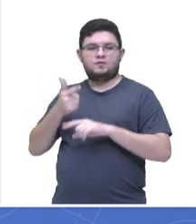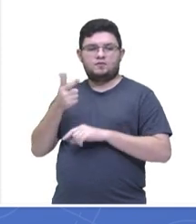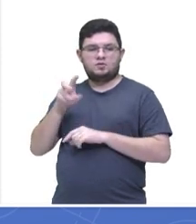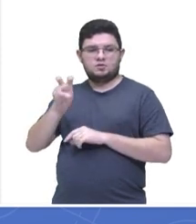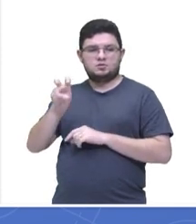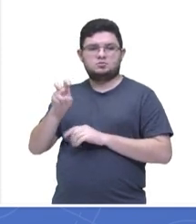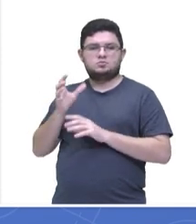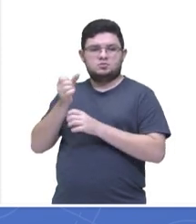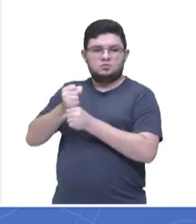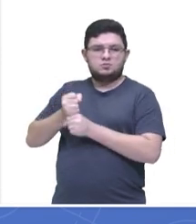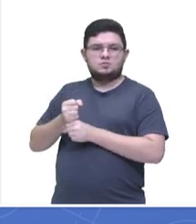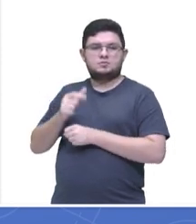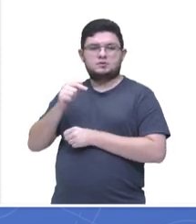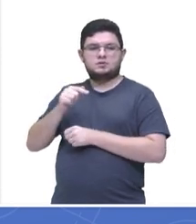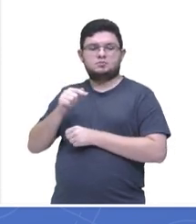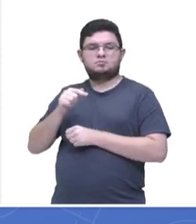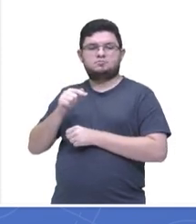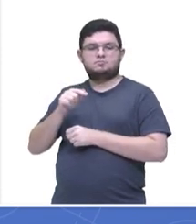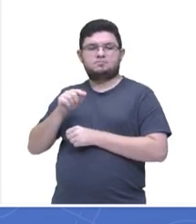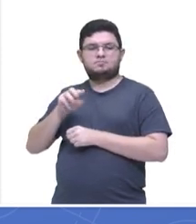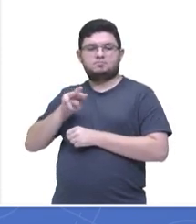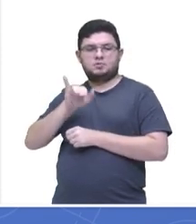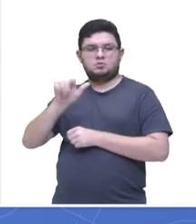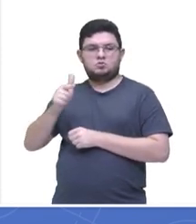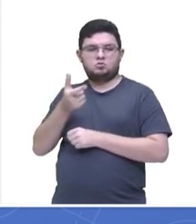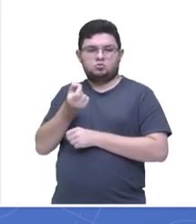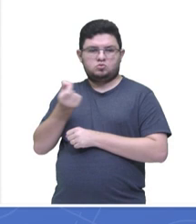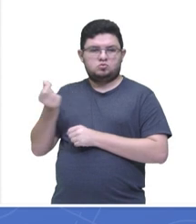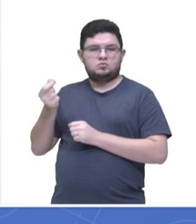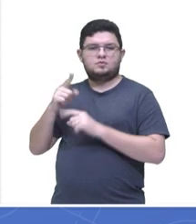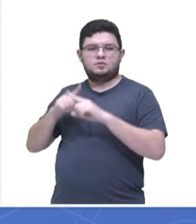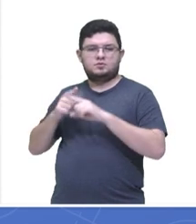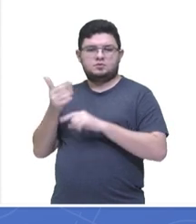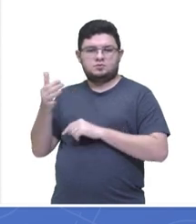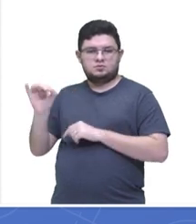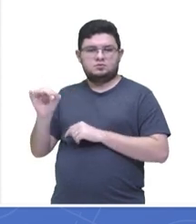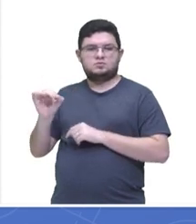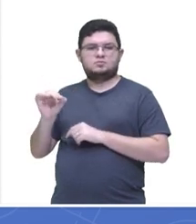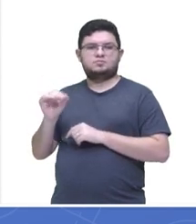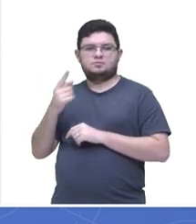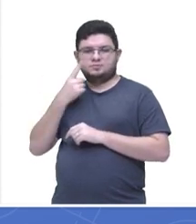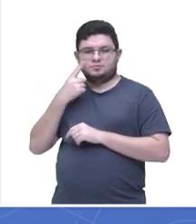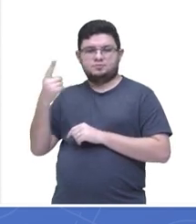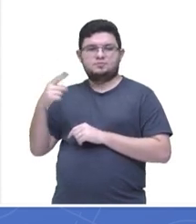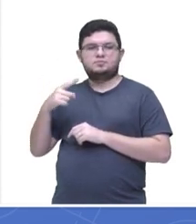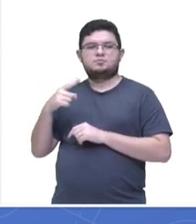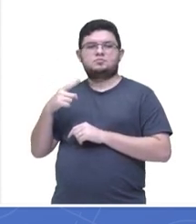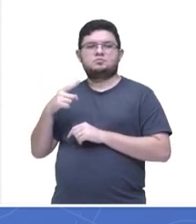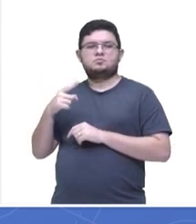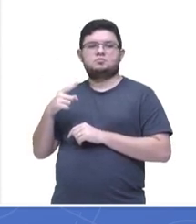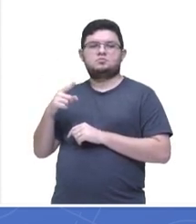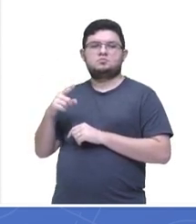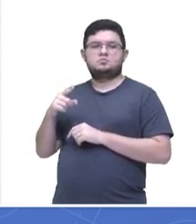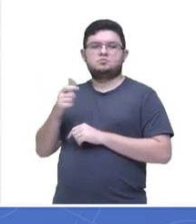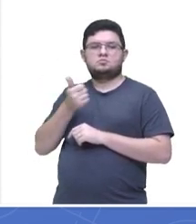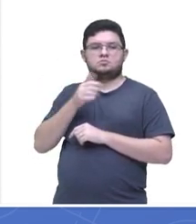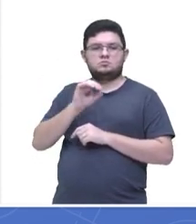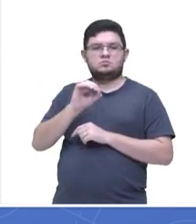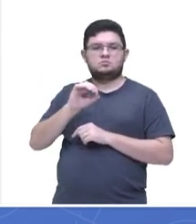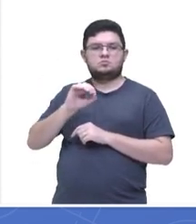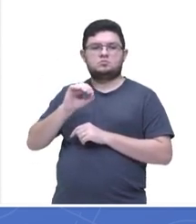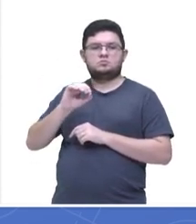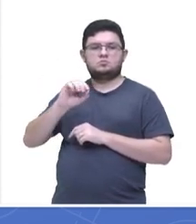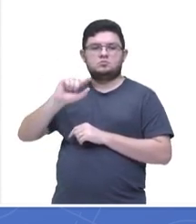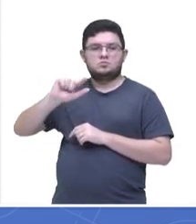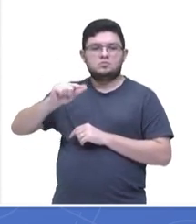10³ vezes 10⁻¹². Multiplicação de potência de mesma base. Repete a base. Somos expoentes. 3